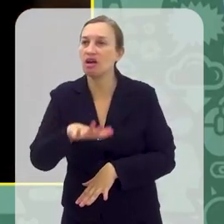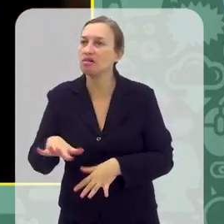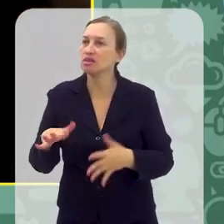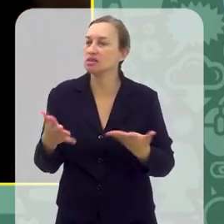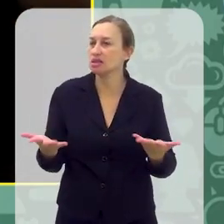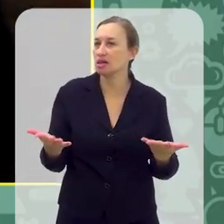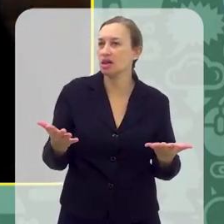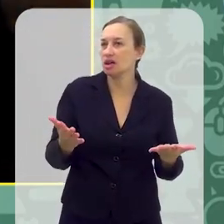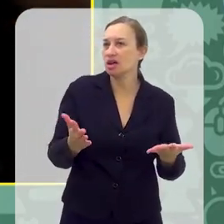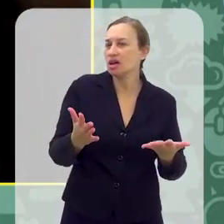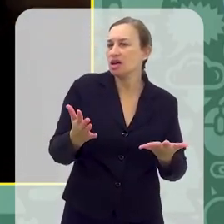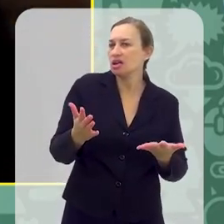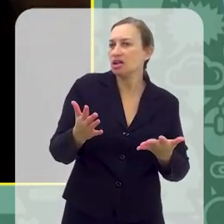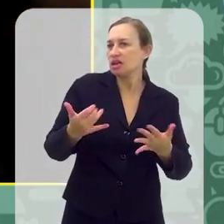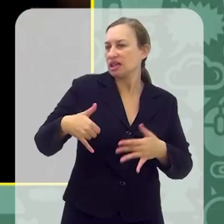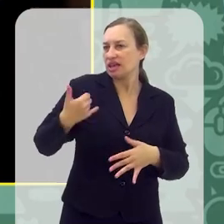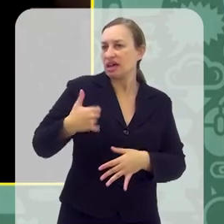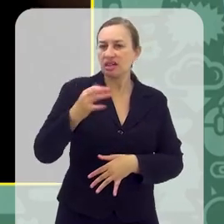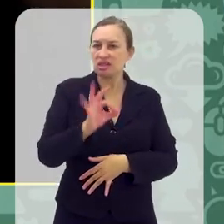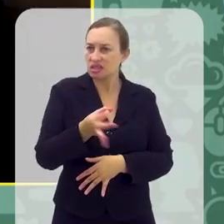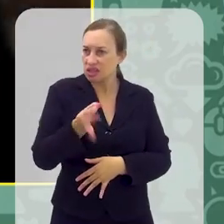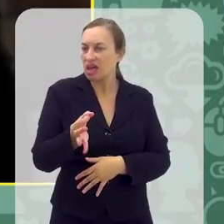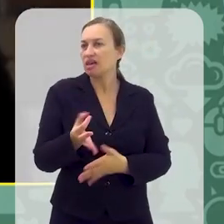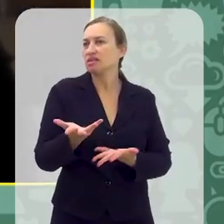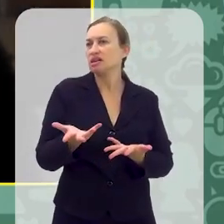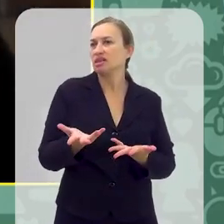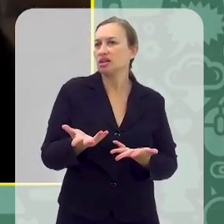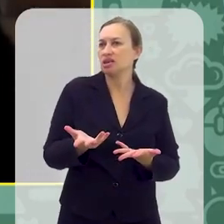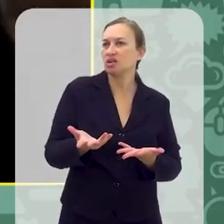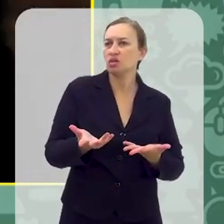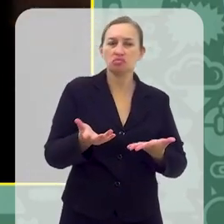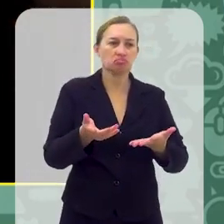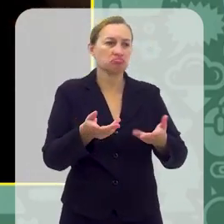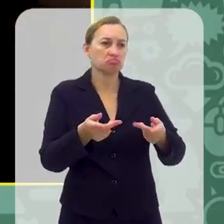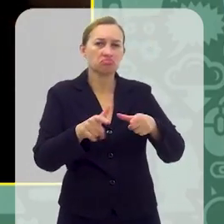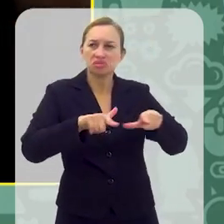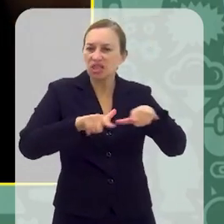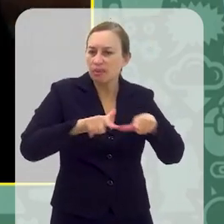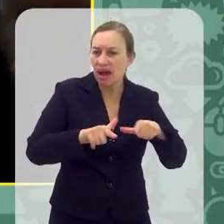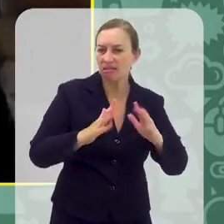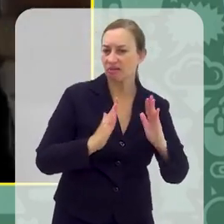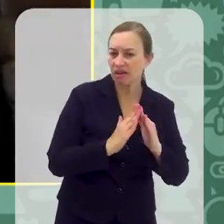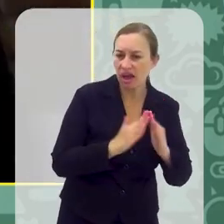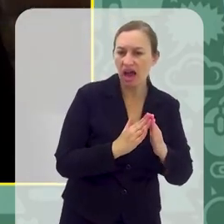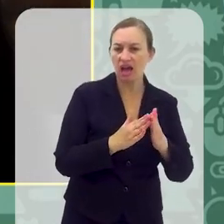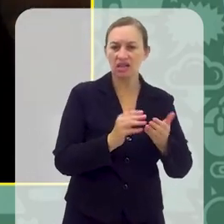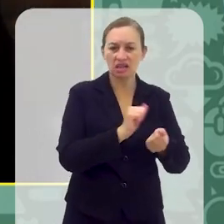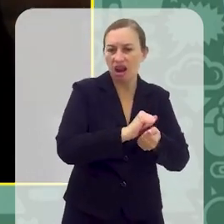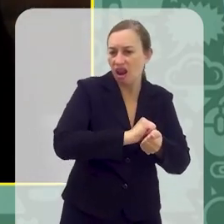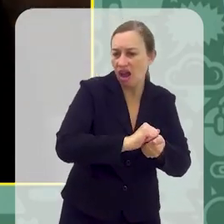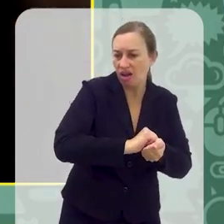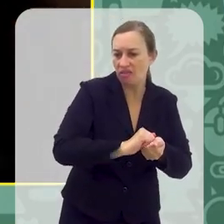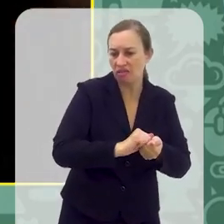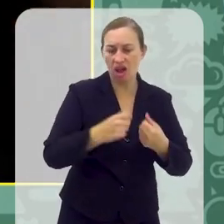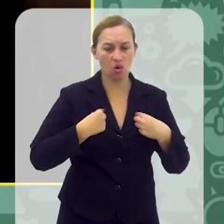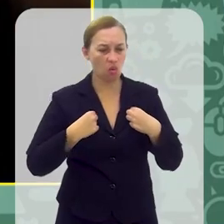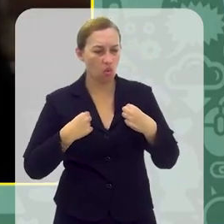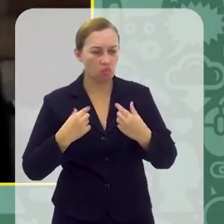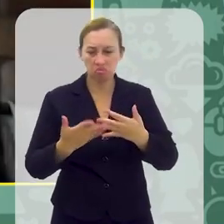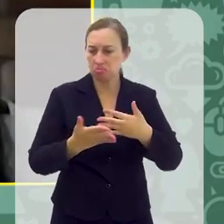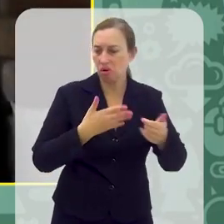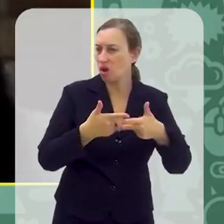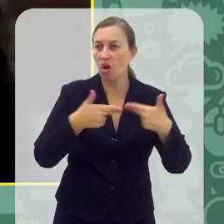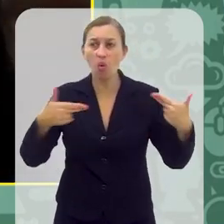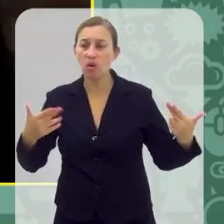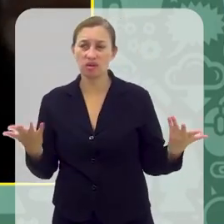ajudar em casa, dentro da idade que seja adequada, com as tarefas, qualquer coisa que seja fora da tela, tem